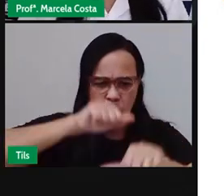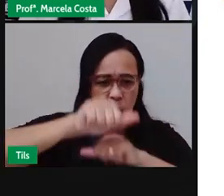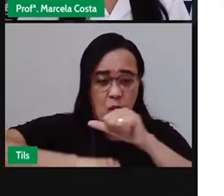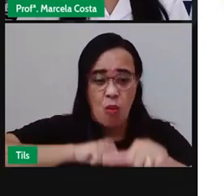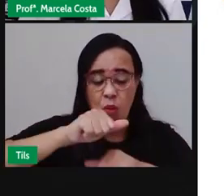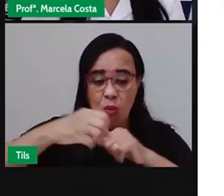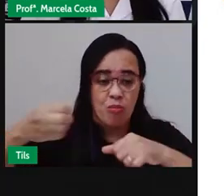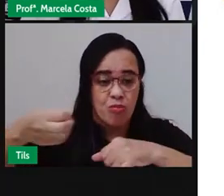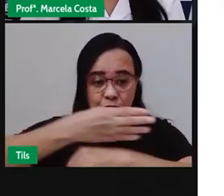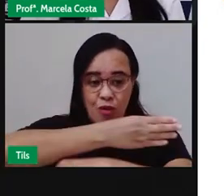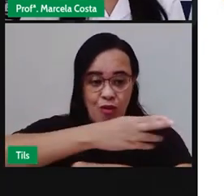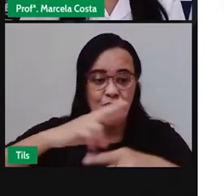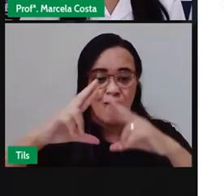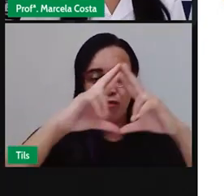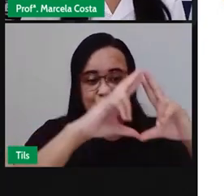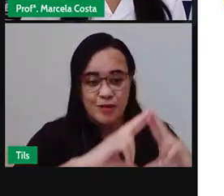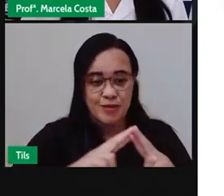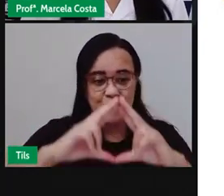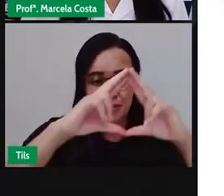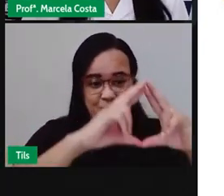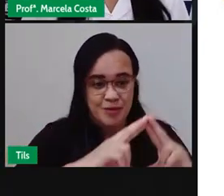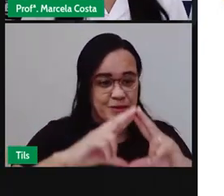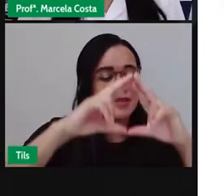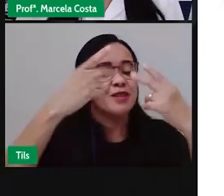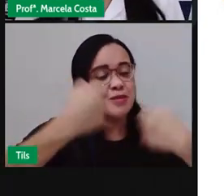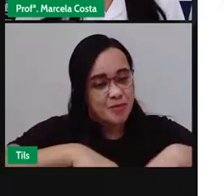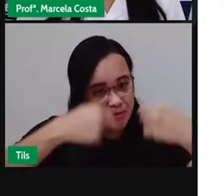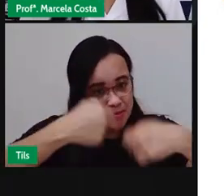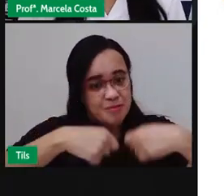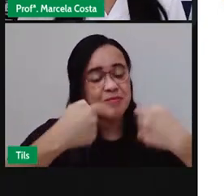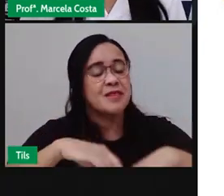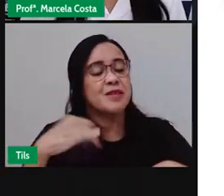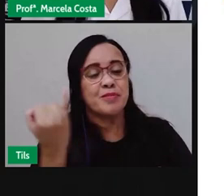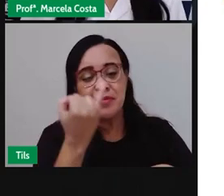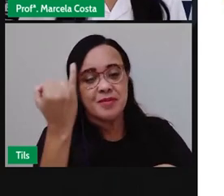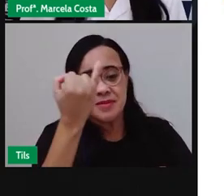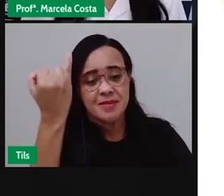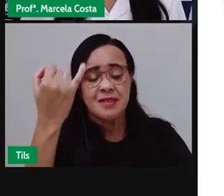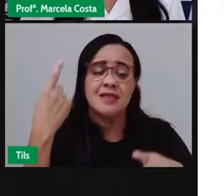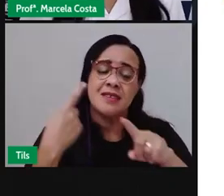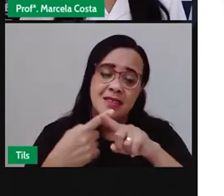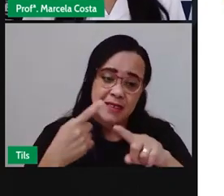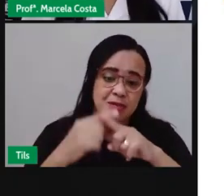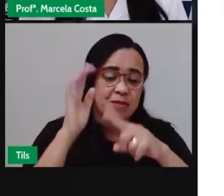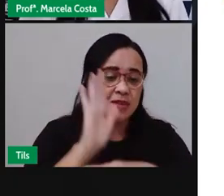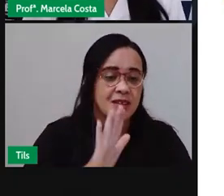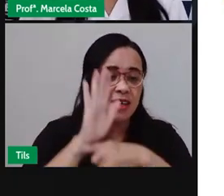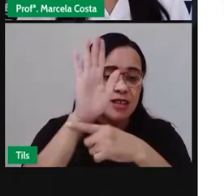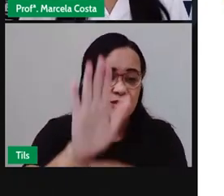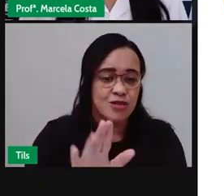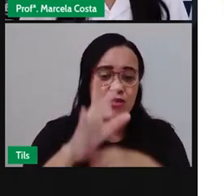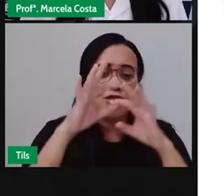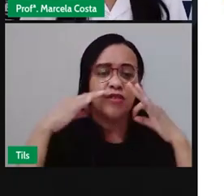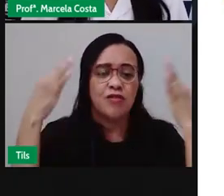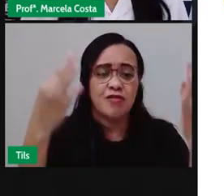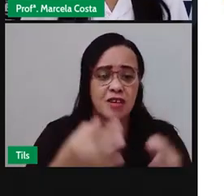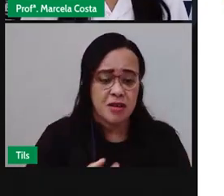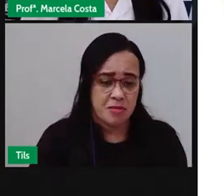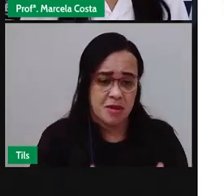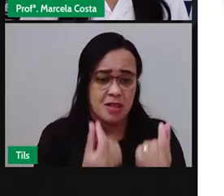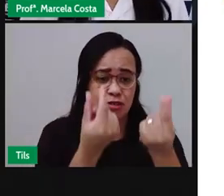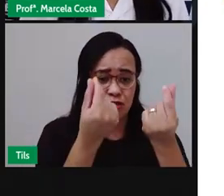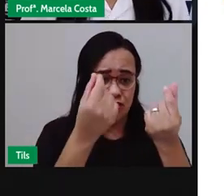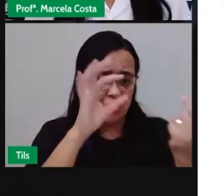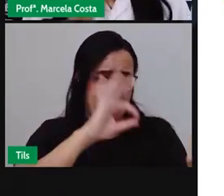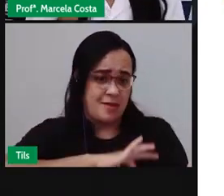que era produzido na comunidade e isso ajudou também a gerar renda para as pessoas daquela comunidade